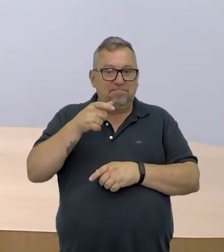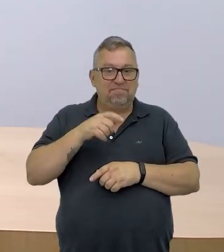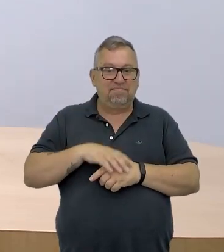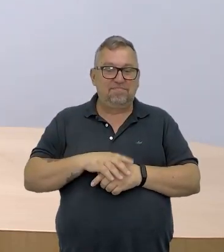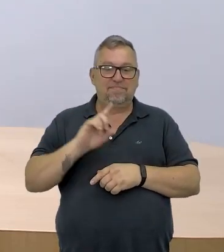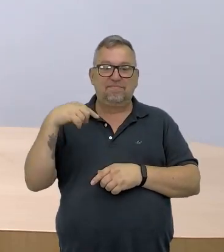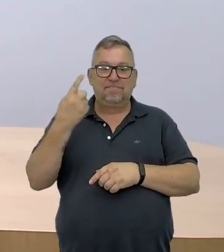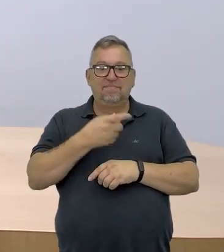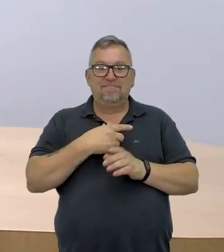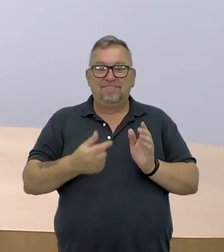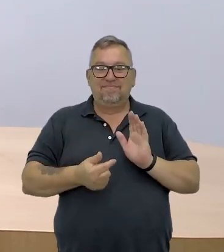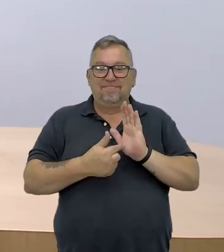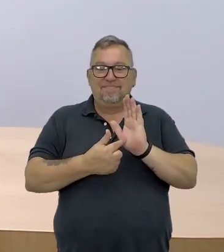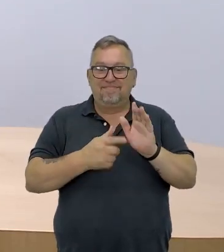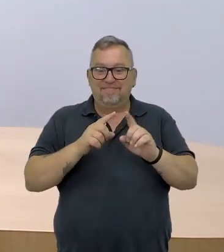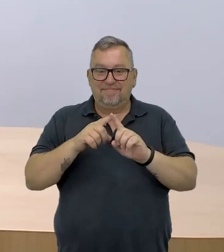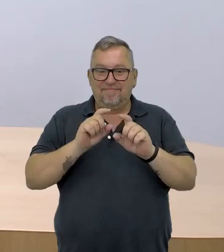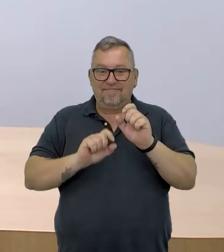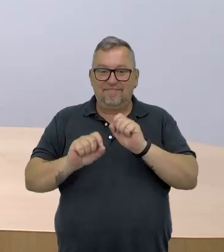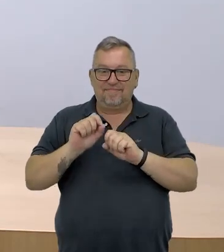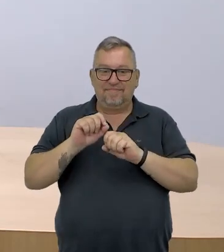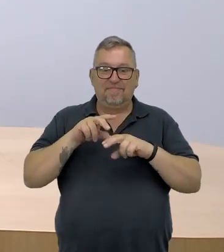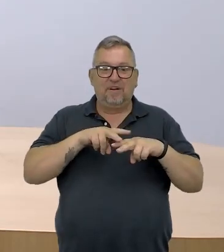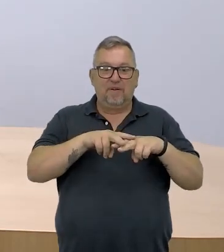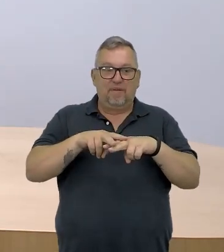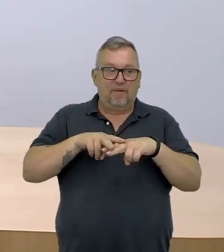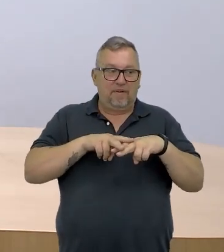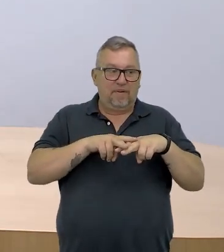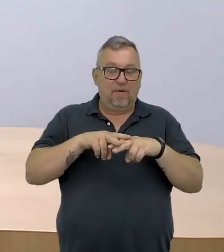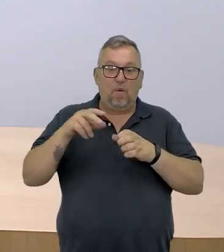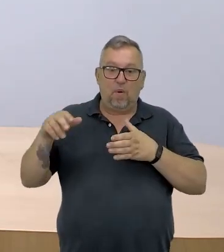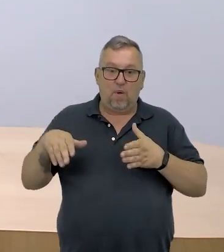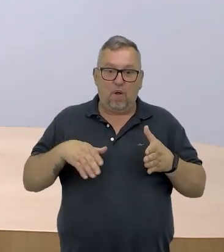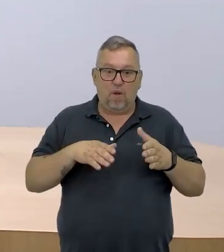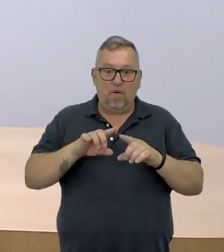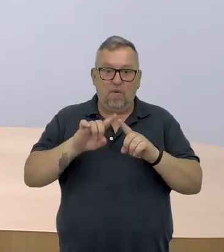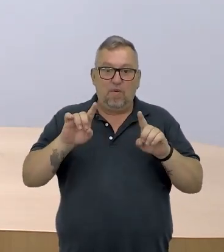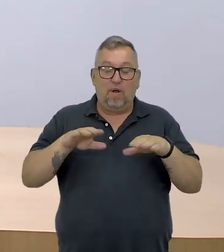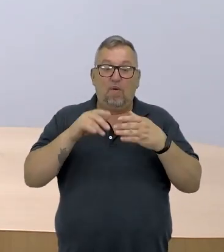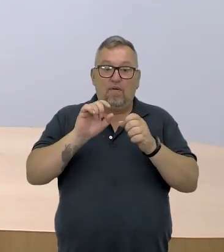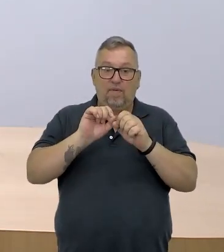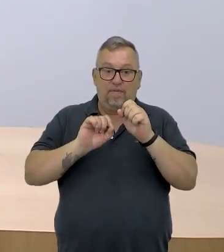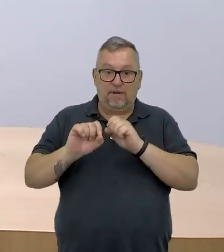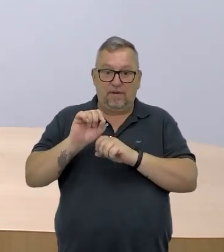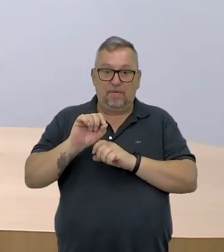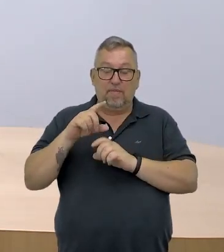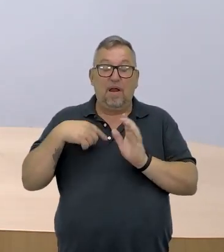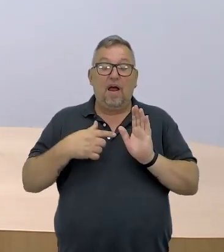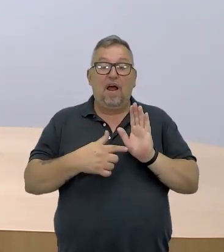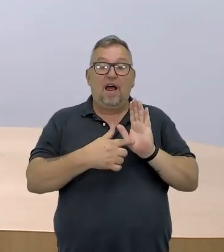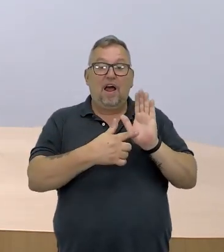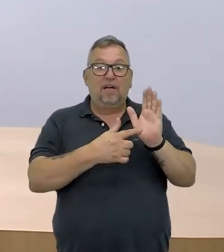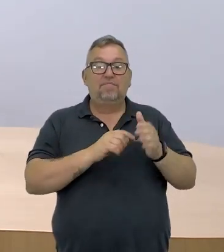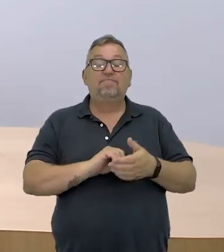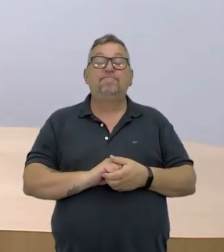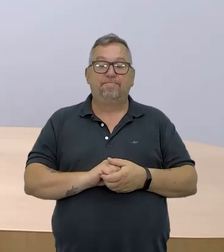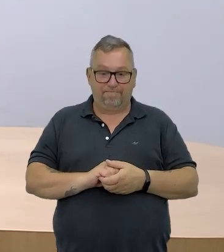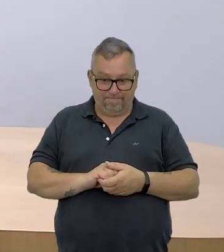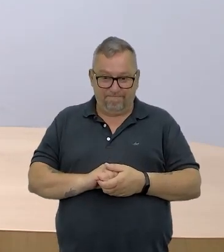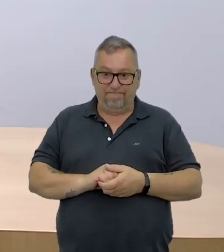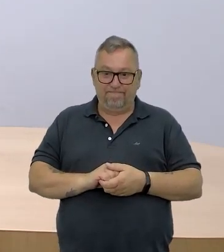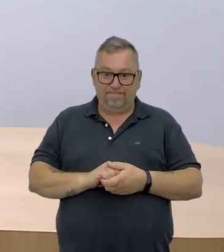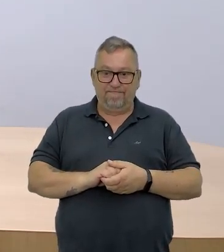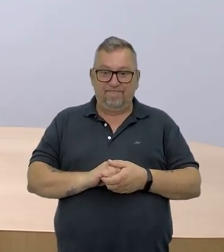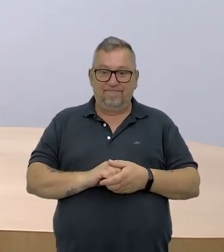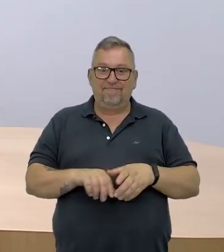o que a gente mostrou hoje? Primeiro, refizemos, né, os caminhos para como fazer um bom vídeo para apresentação. A gente